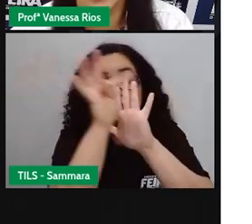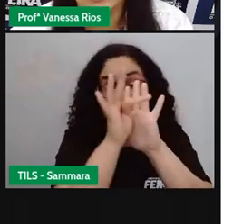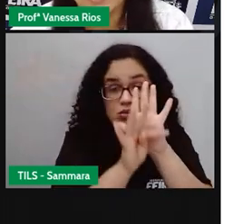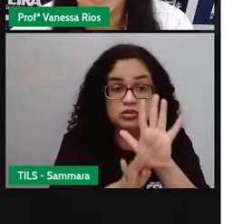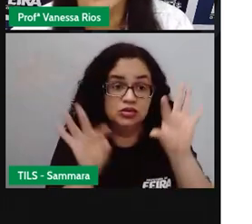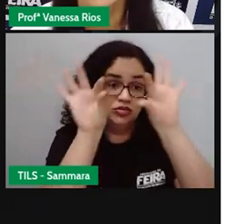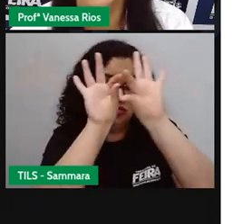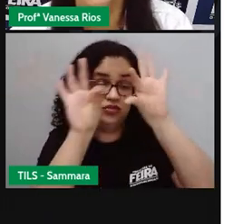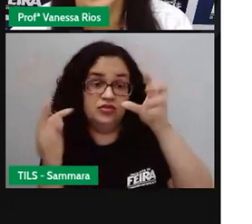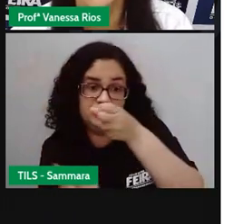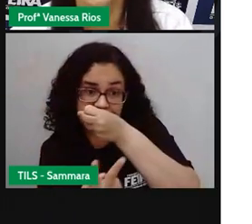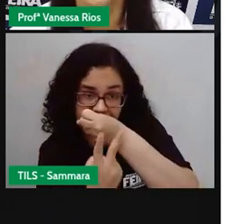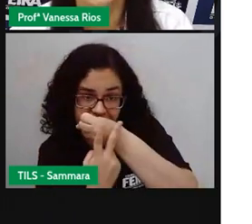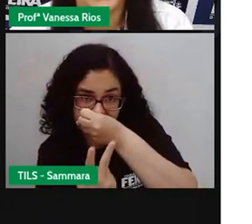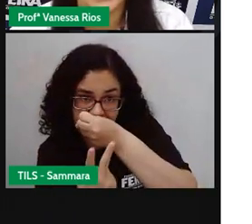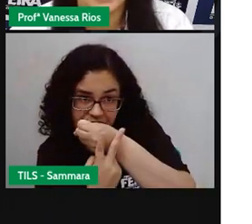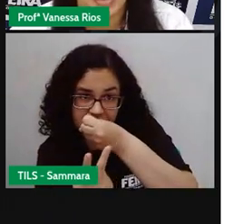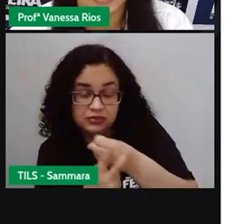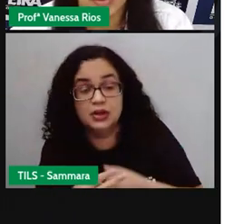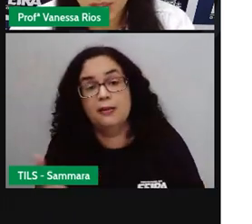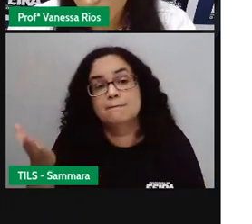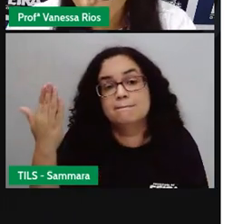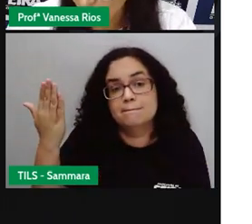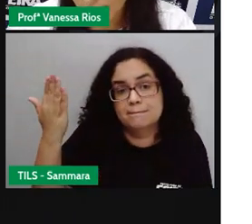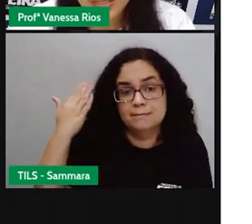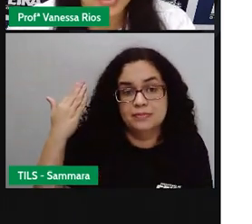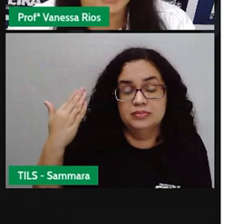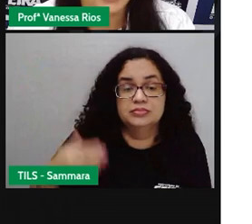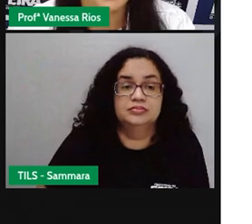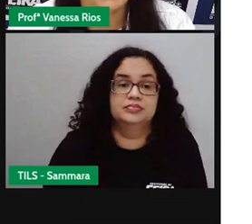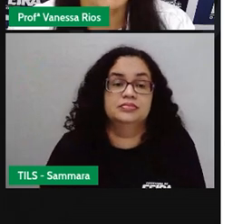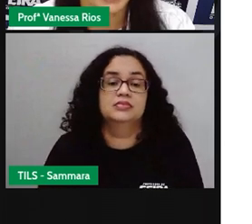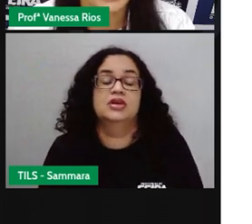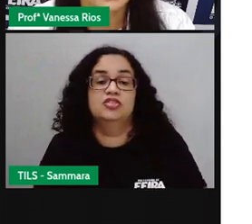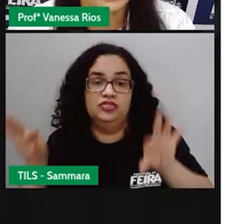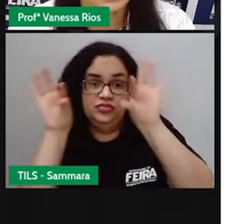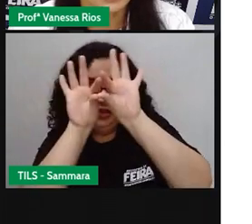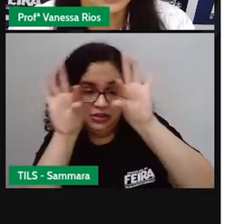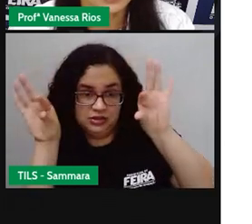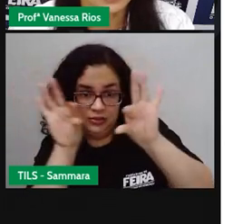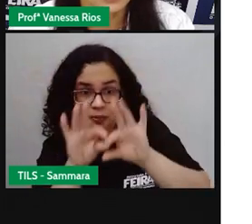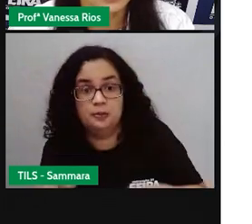destacou os verbos no tempo passado. Olha só a mesma frase.